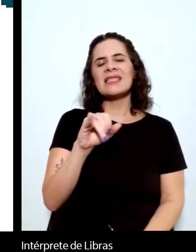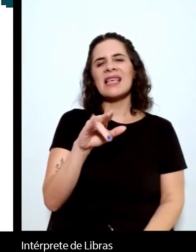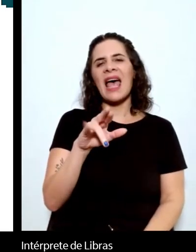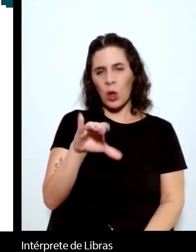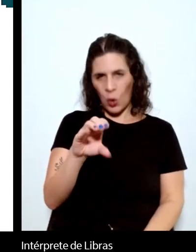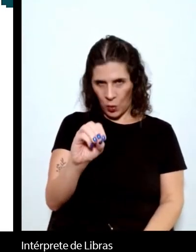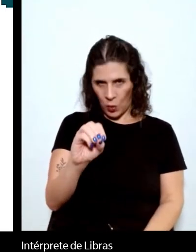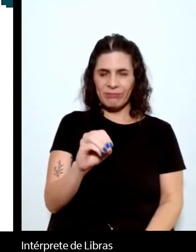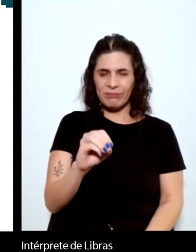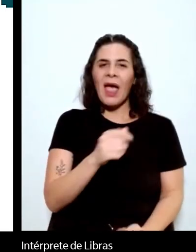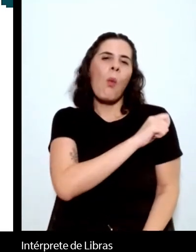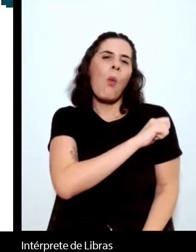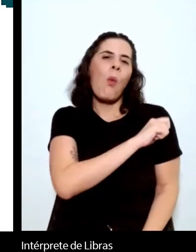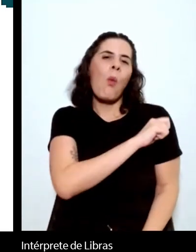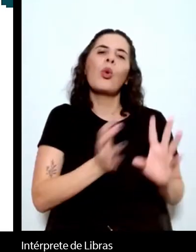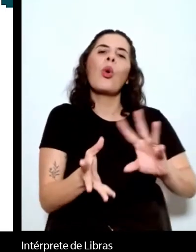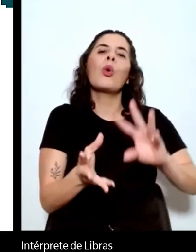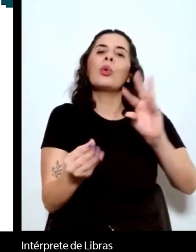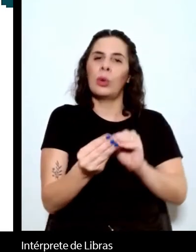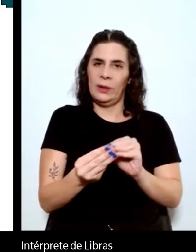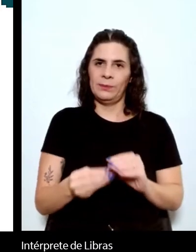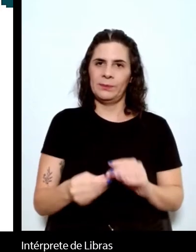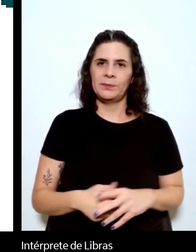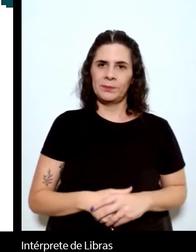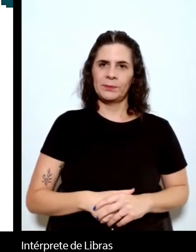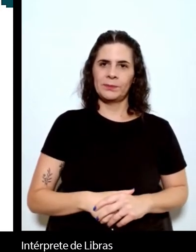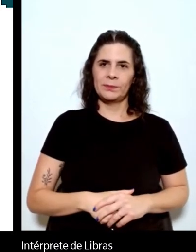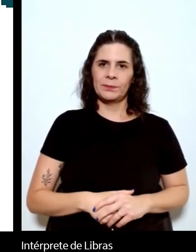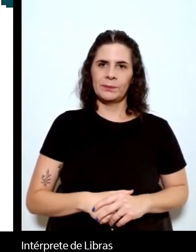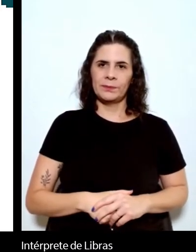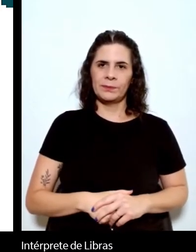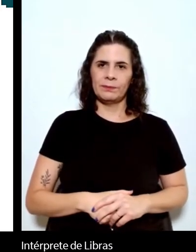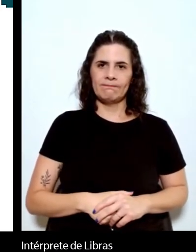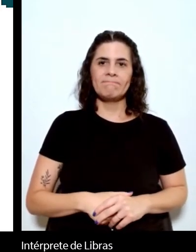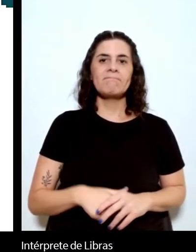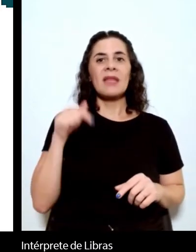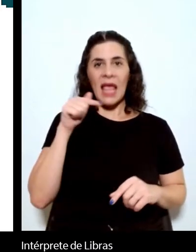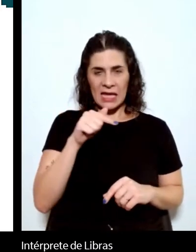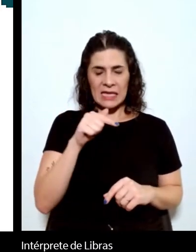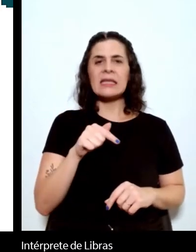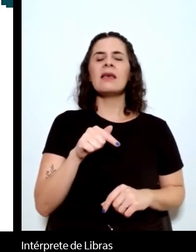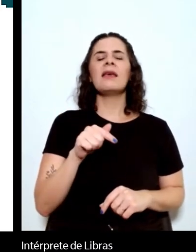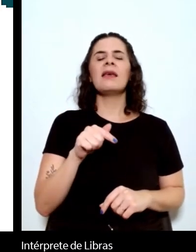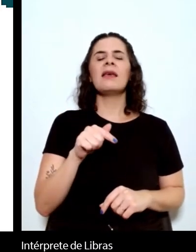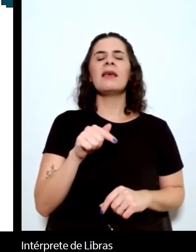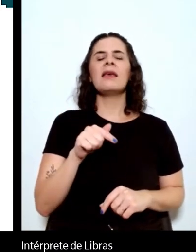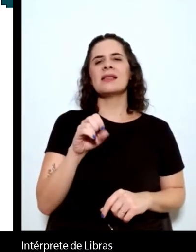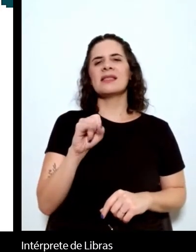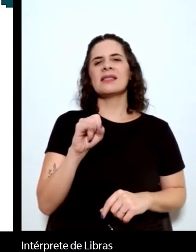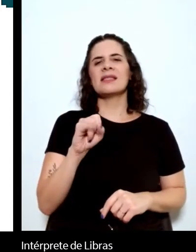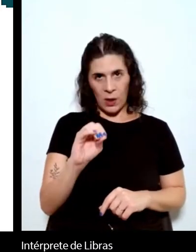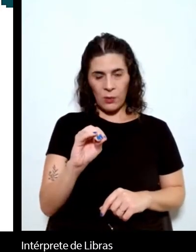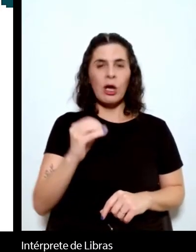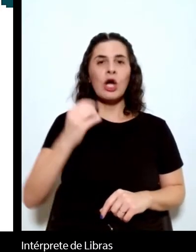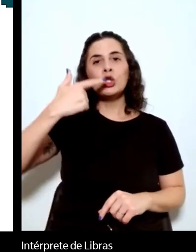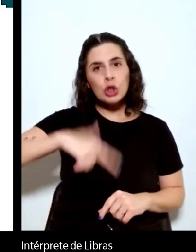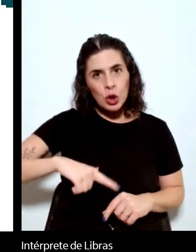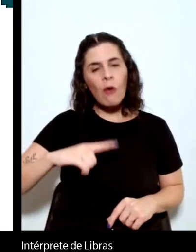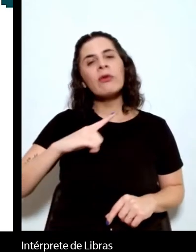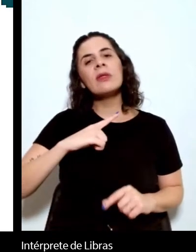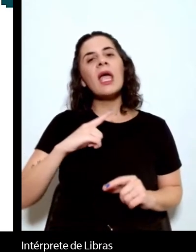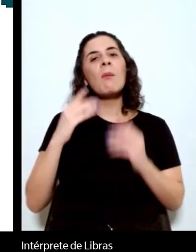o aluno conclui. E aqui é um ensaio em que, novamente, se faz uma